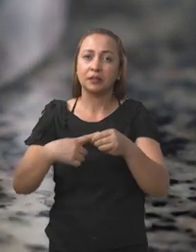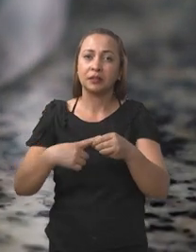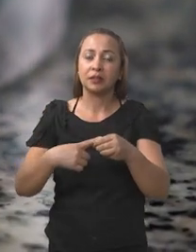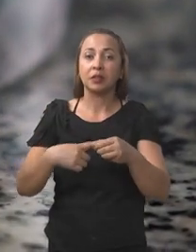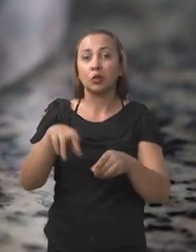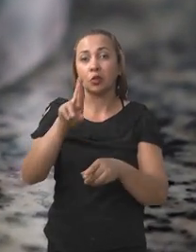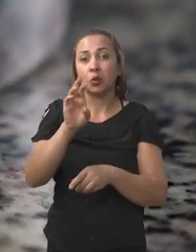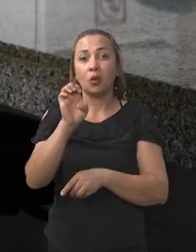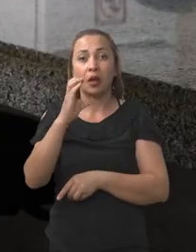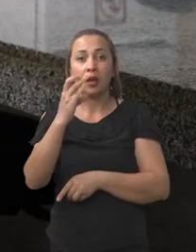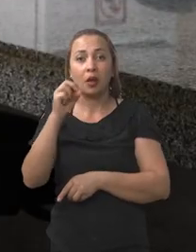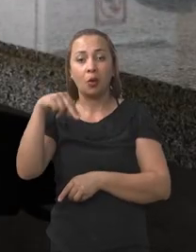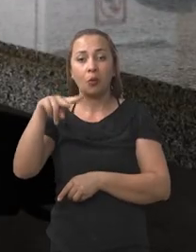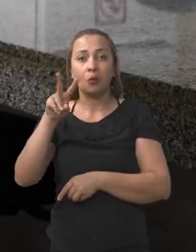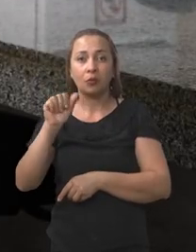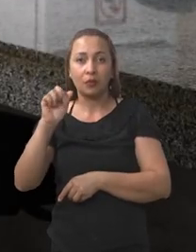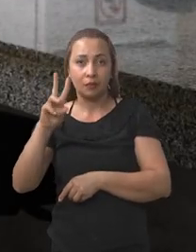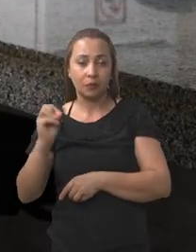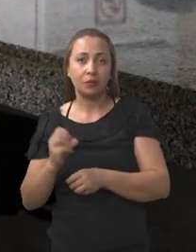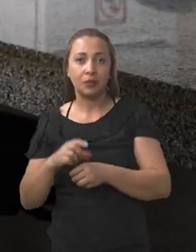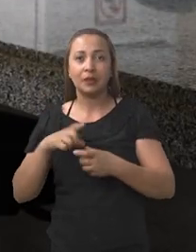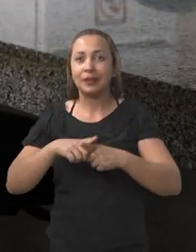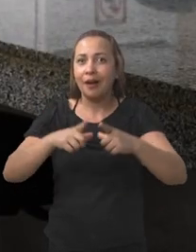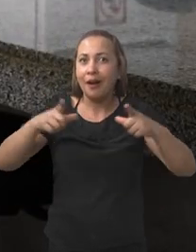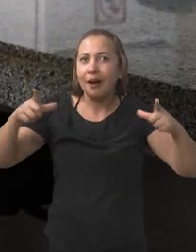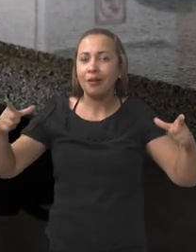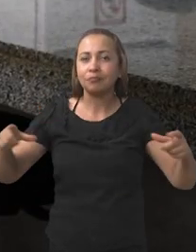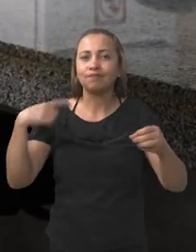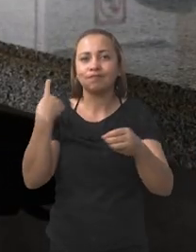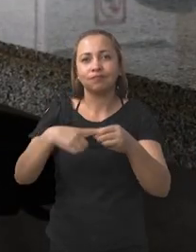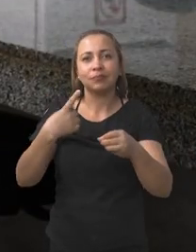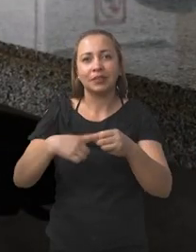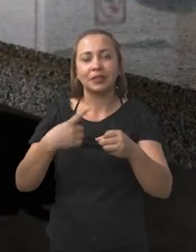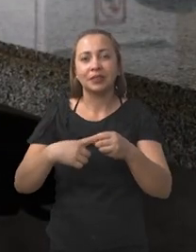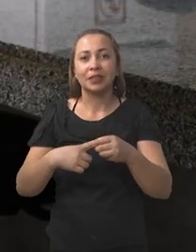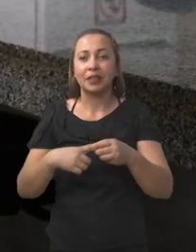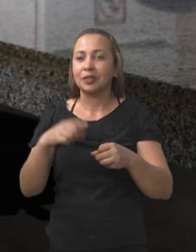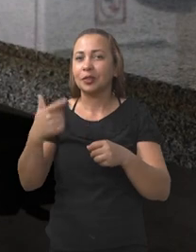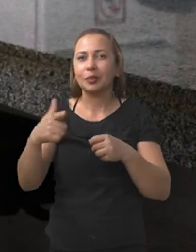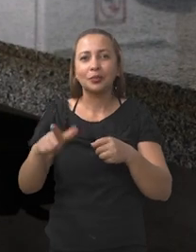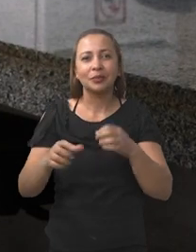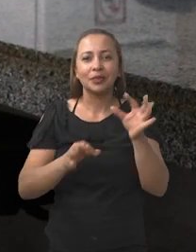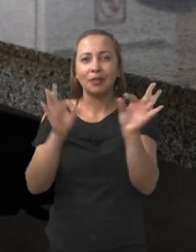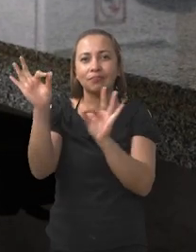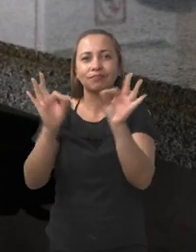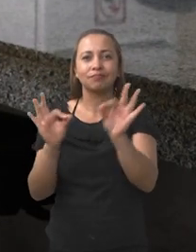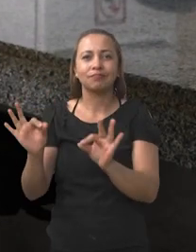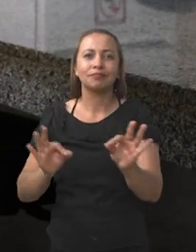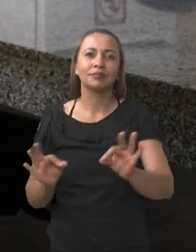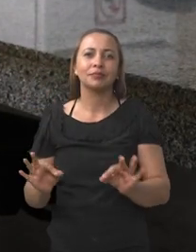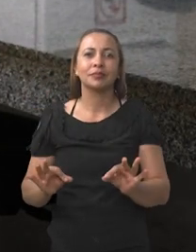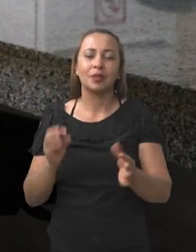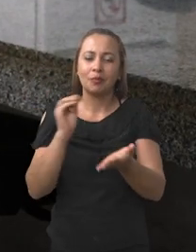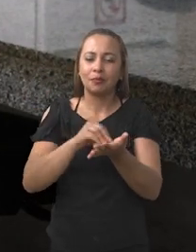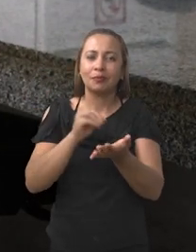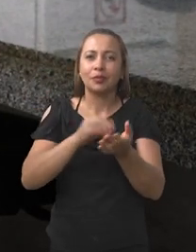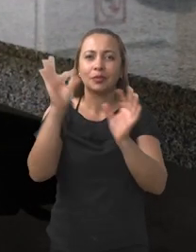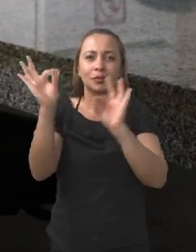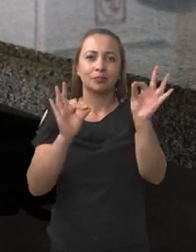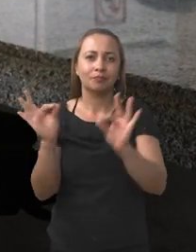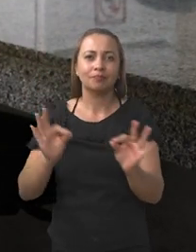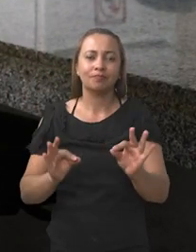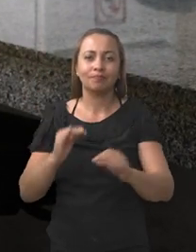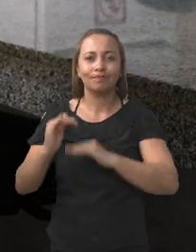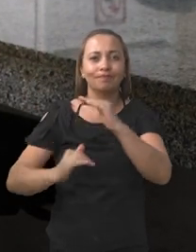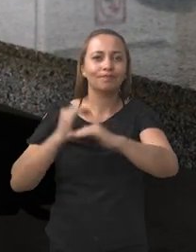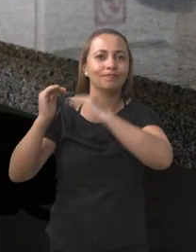tem relação direta com o crescimento urbano exagerado e sem planejamento. Não há planejamento no